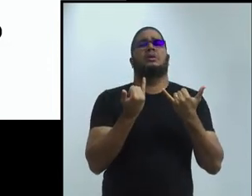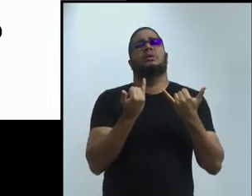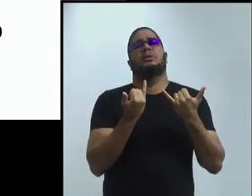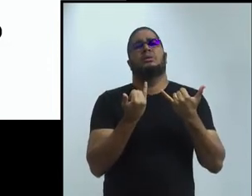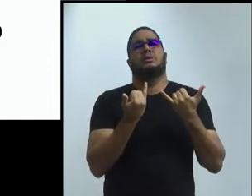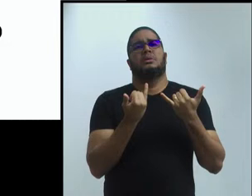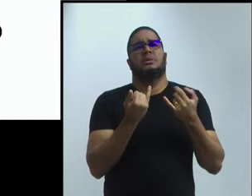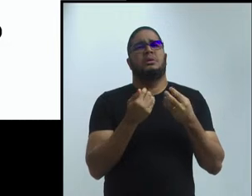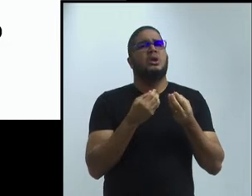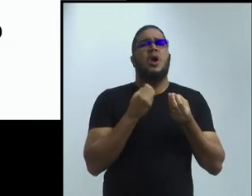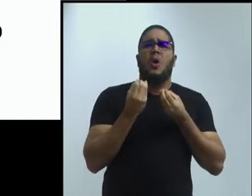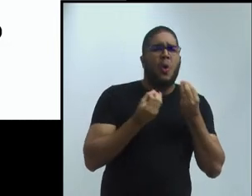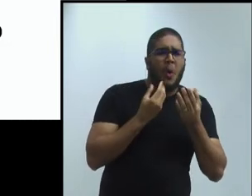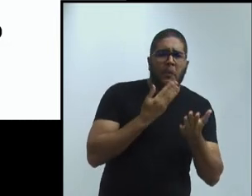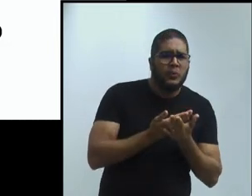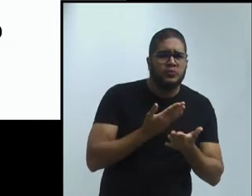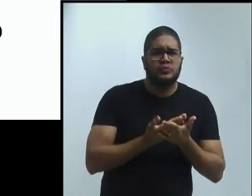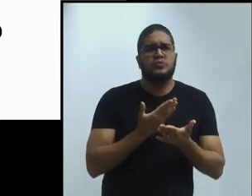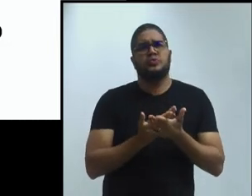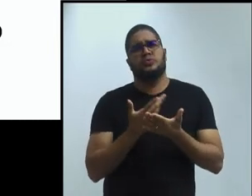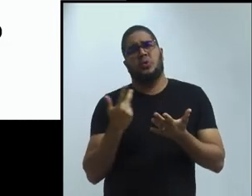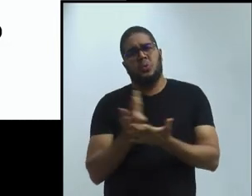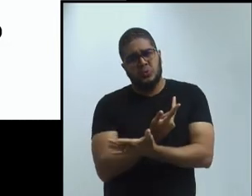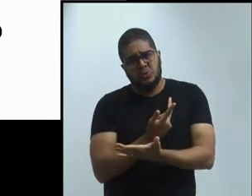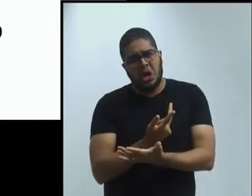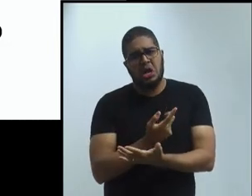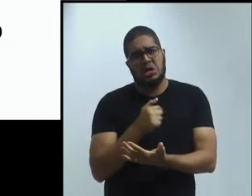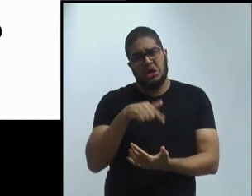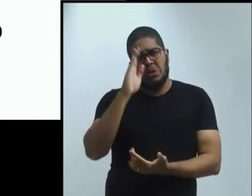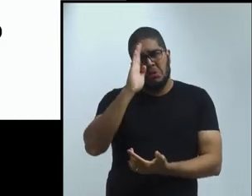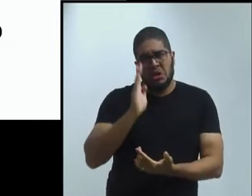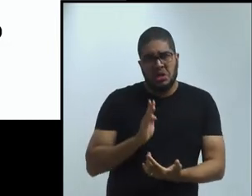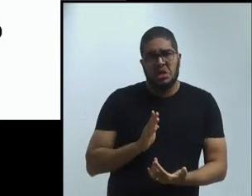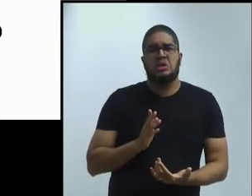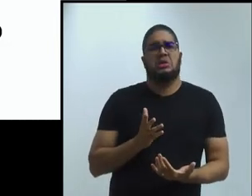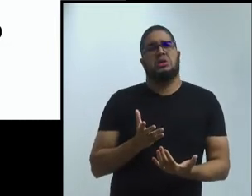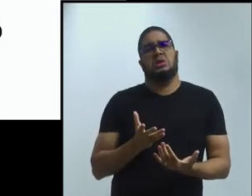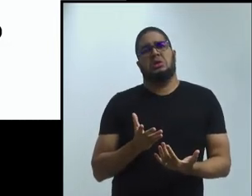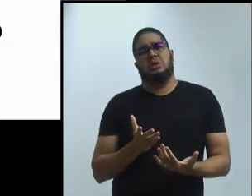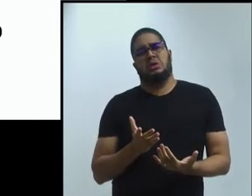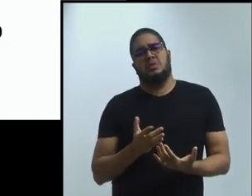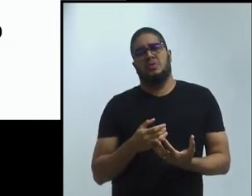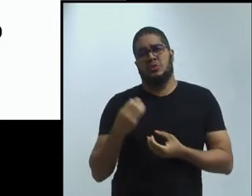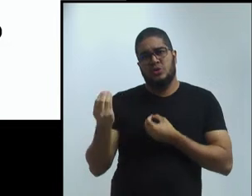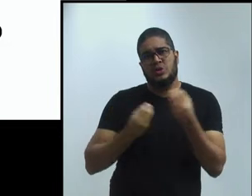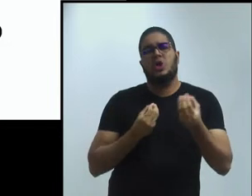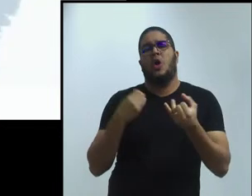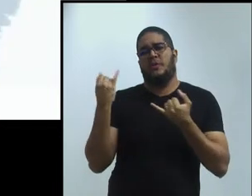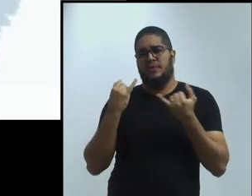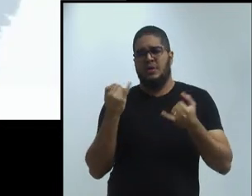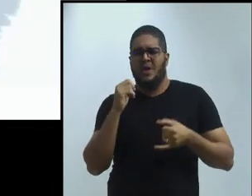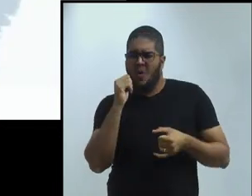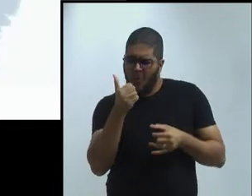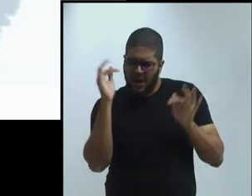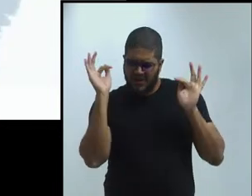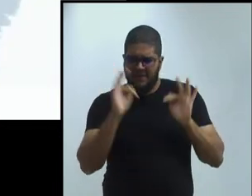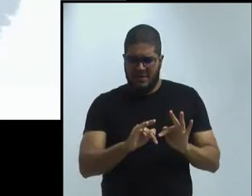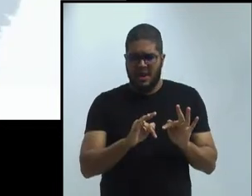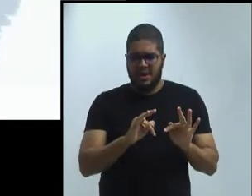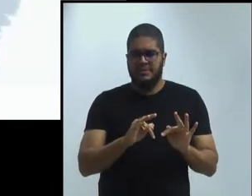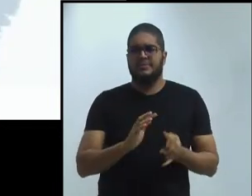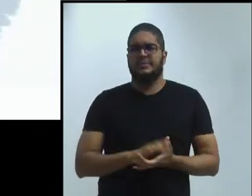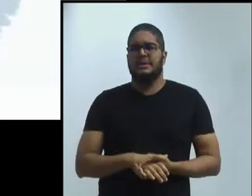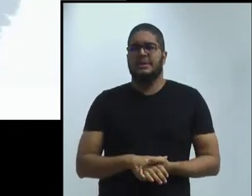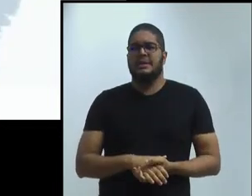como são os estudos nessa área aqui no Brasil, etc. Então, já quase finalizando,